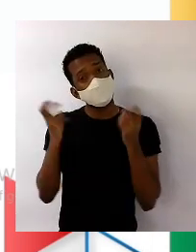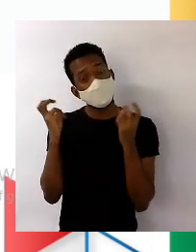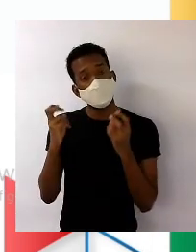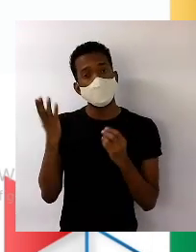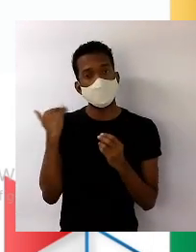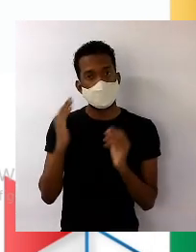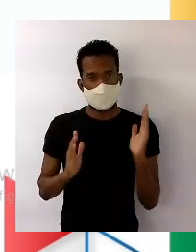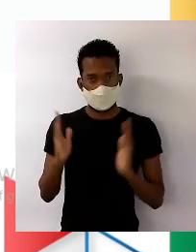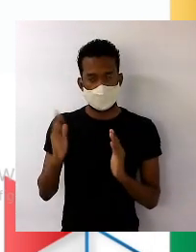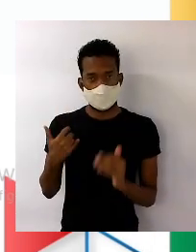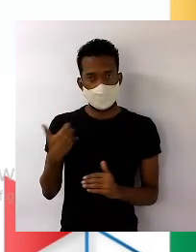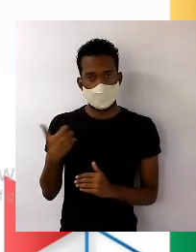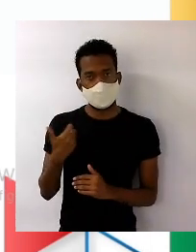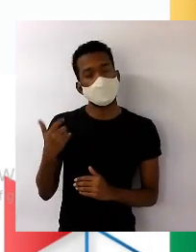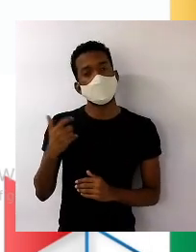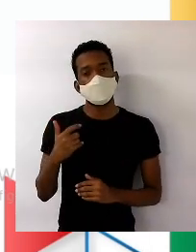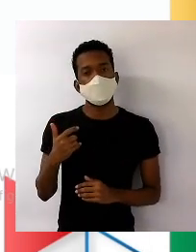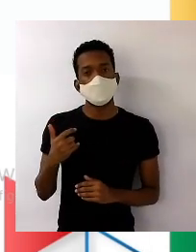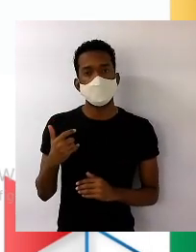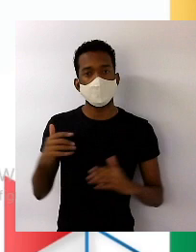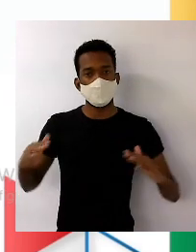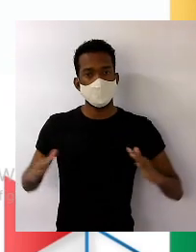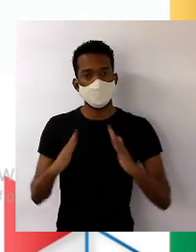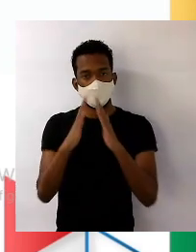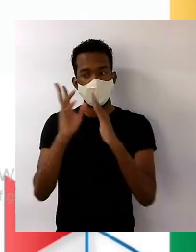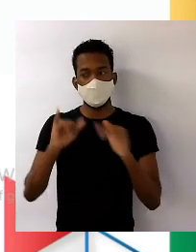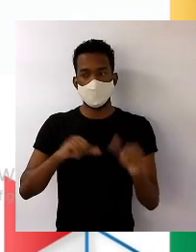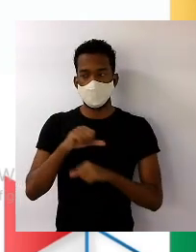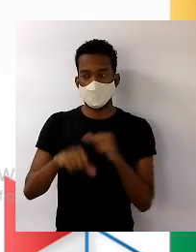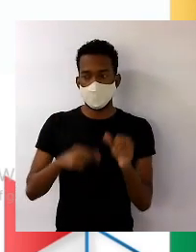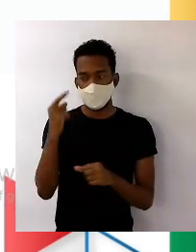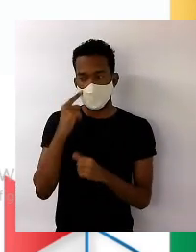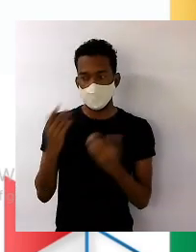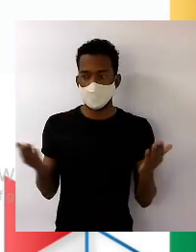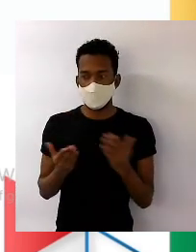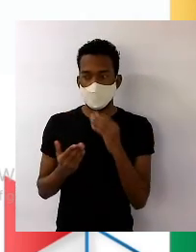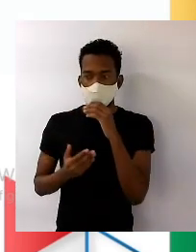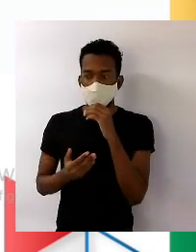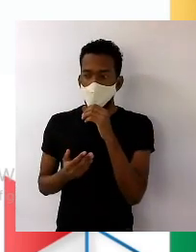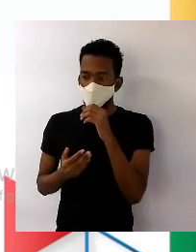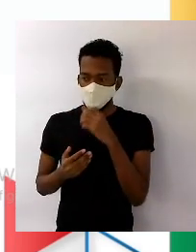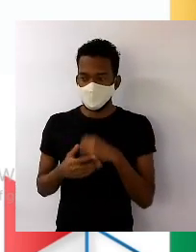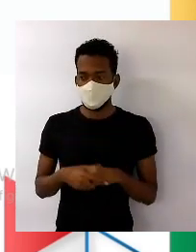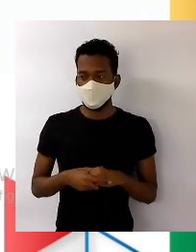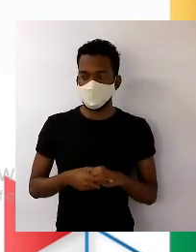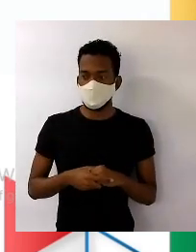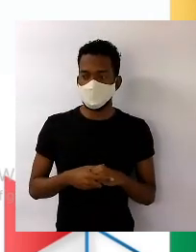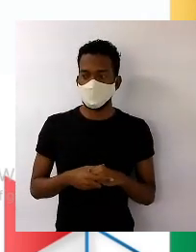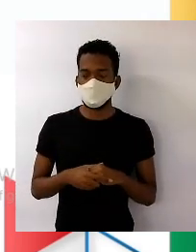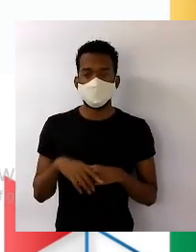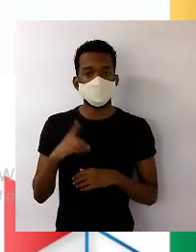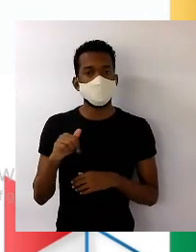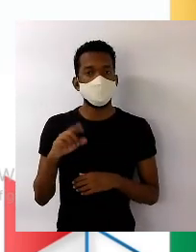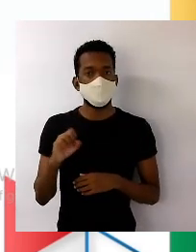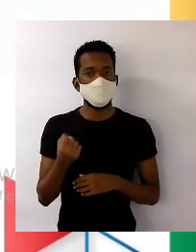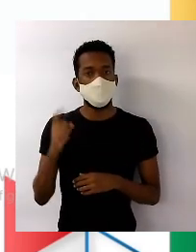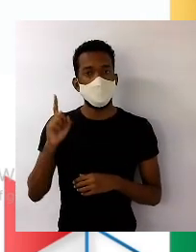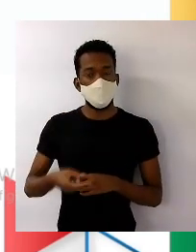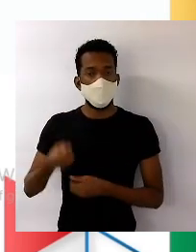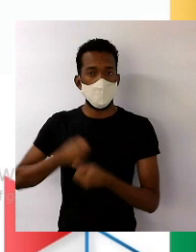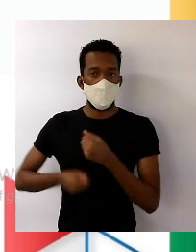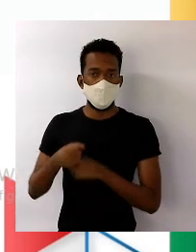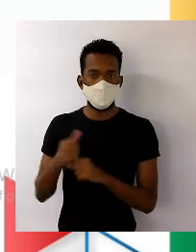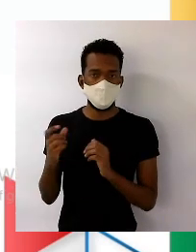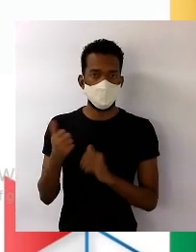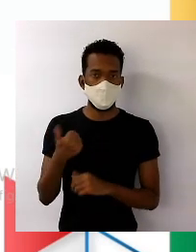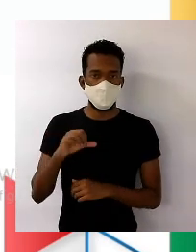mediana da pirâmide, ela vai mudar bastante. Vamos ver agora. Agora, com os dados de 85. Vê,